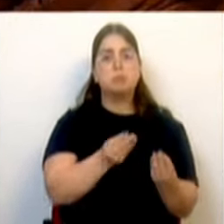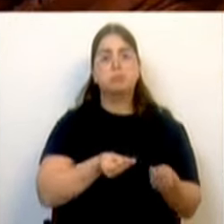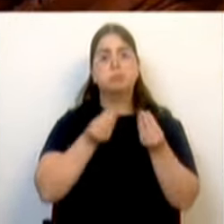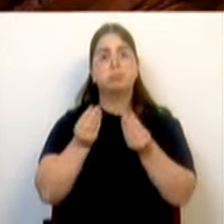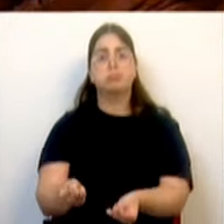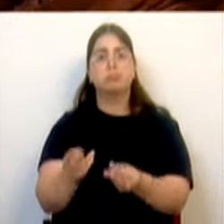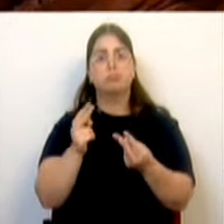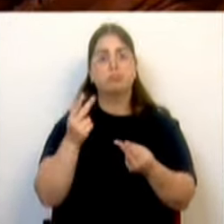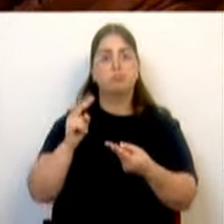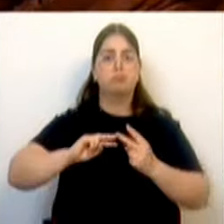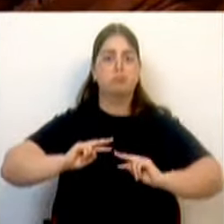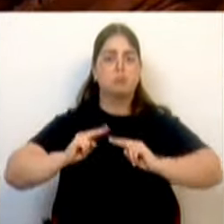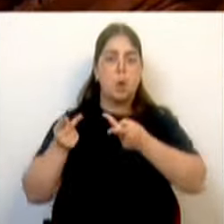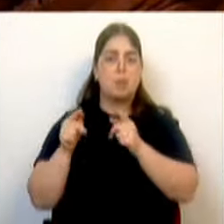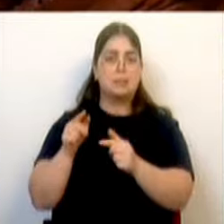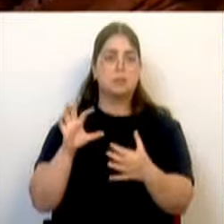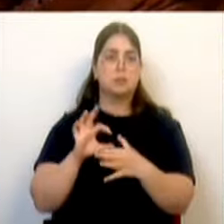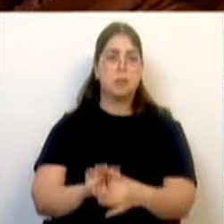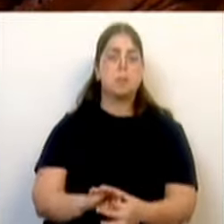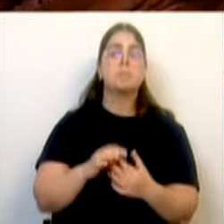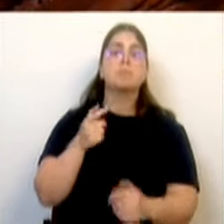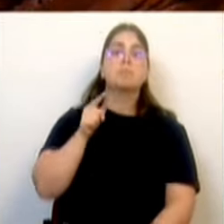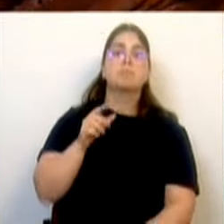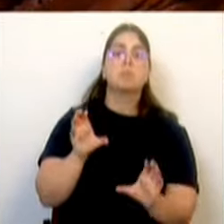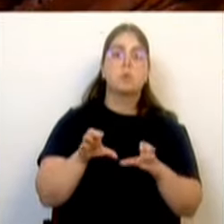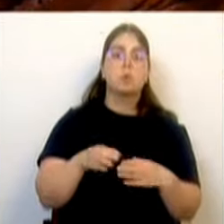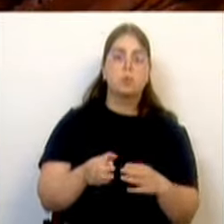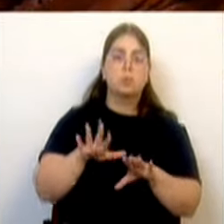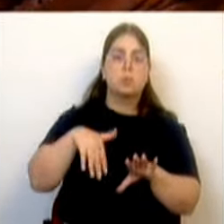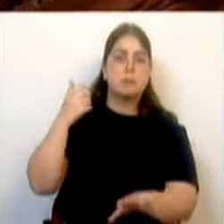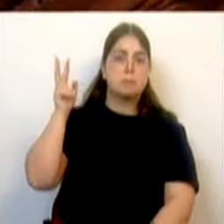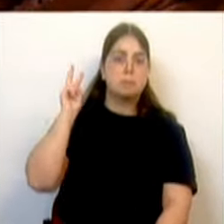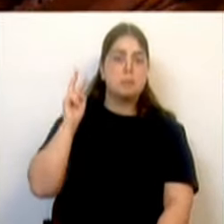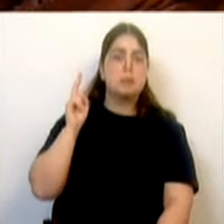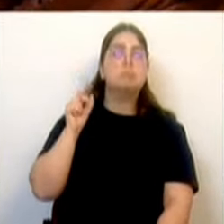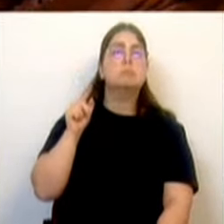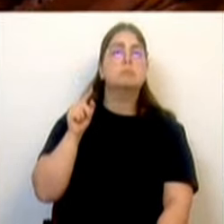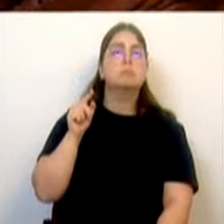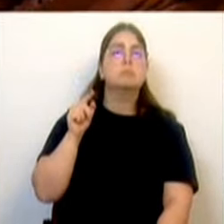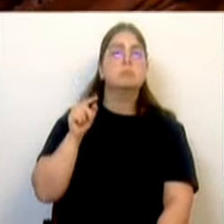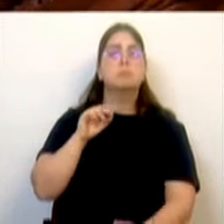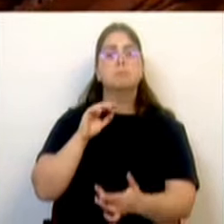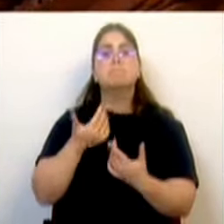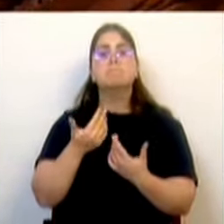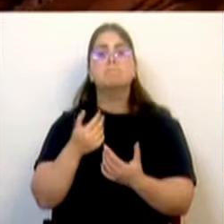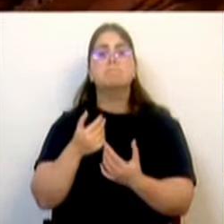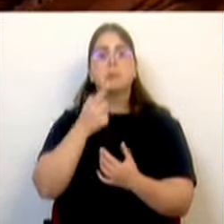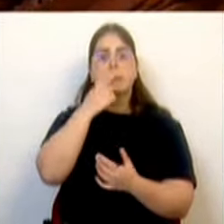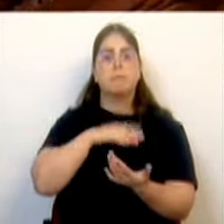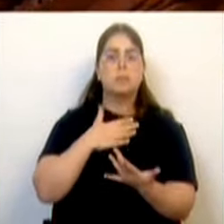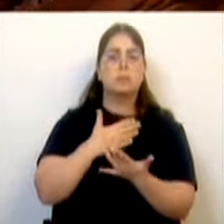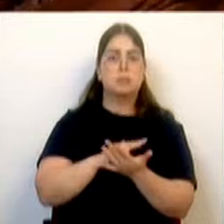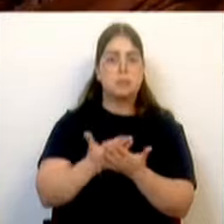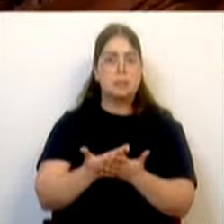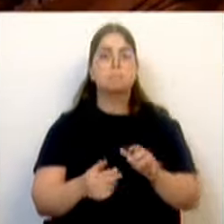O Grupo Parlamentar do PS, em 24 de abril passado, já havia remetido uma pergunta regimental à nova Ministra da Saúde